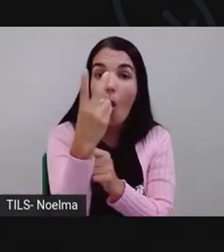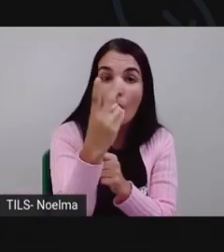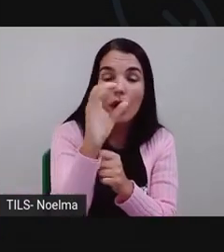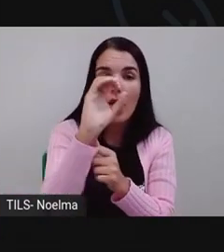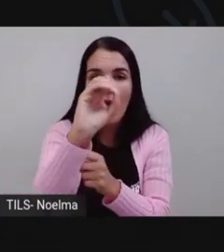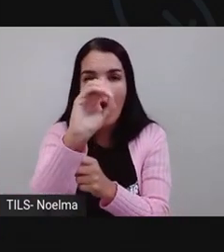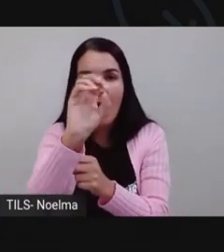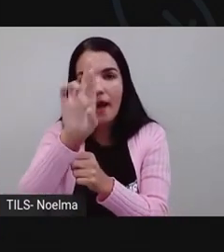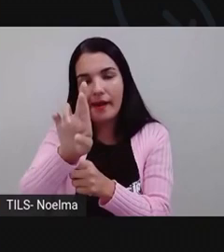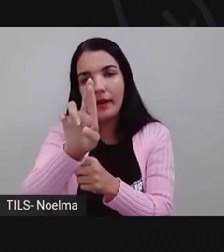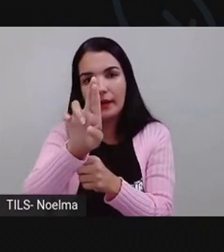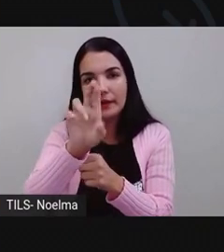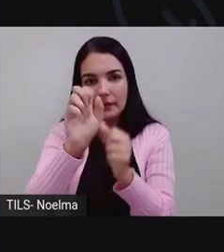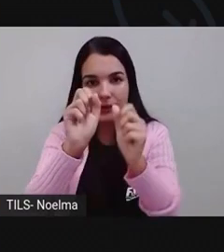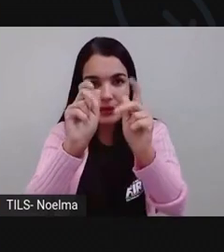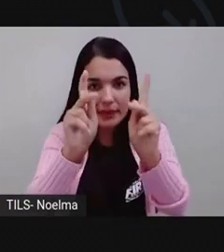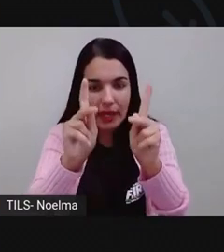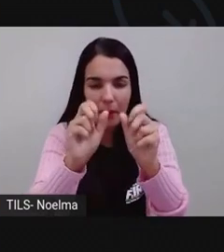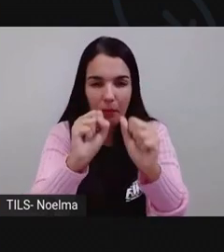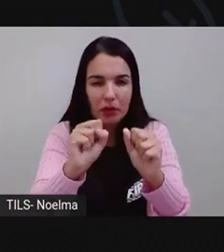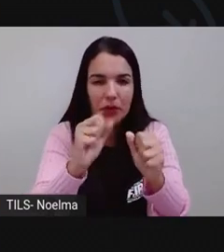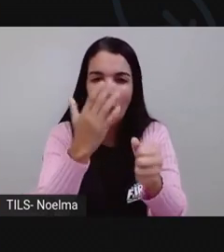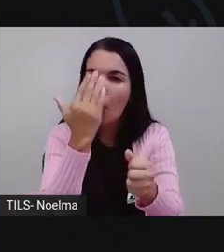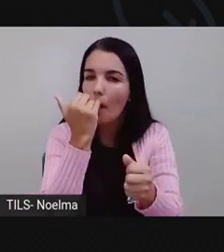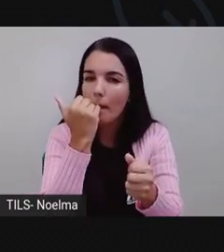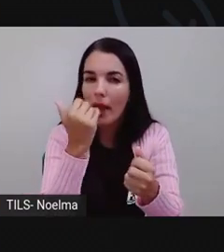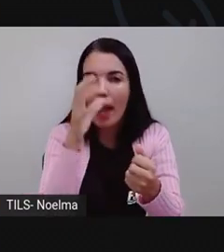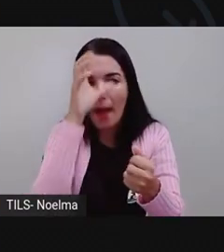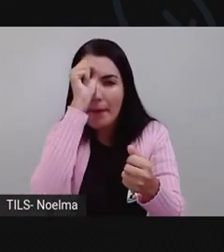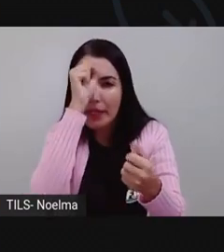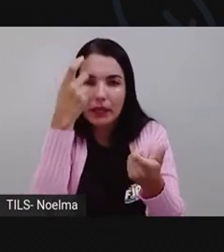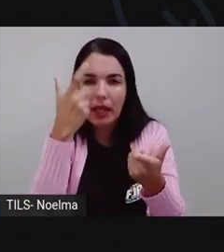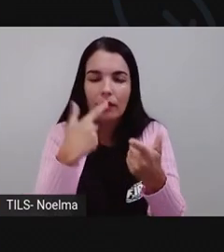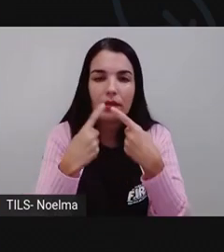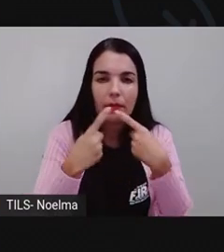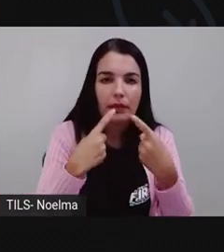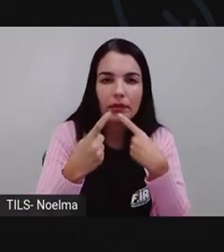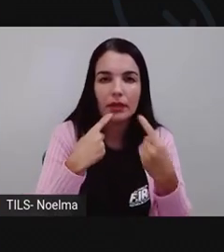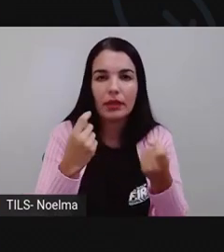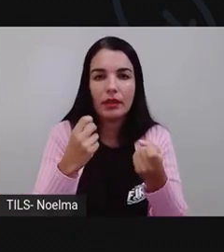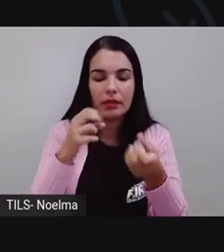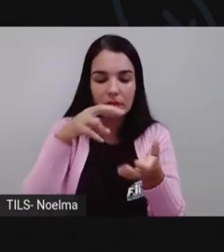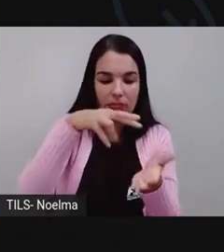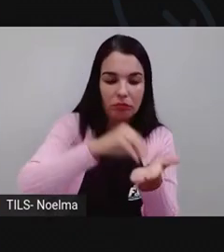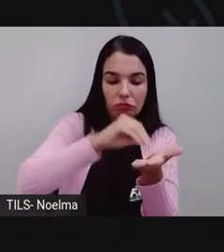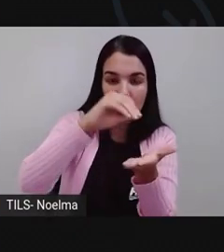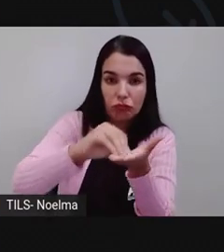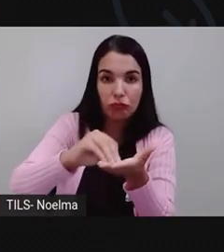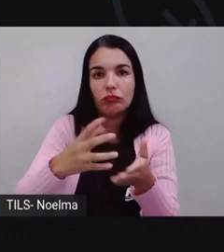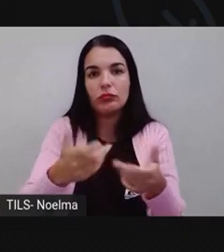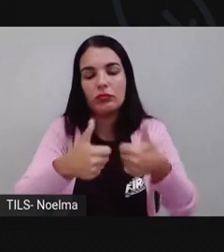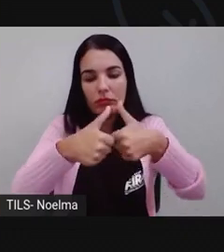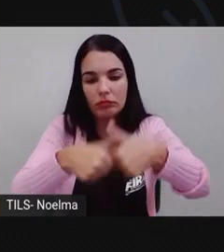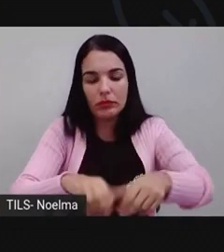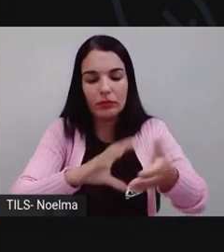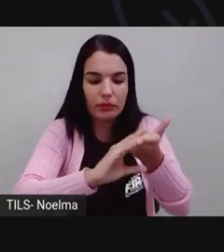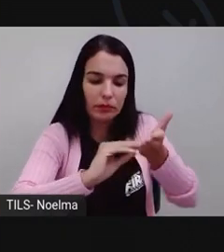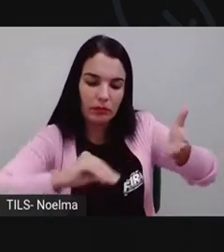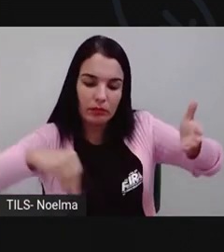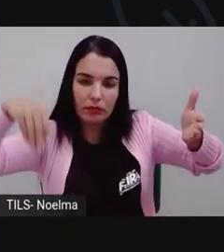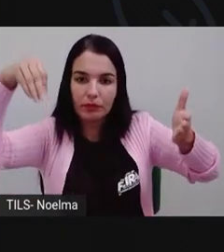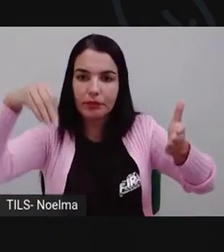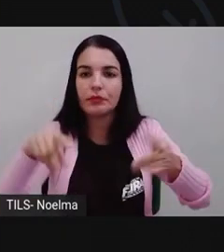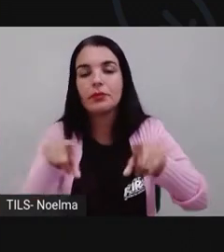ou OR. Poderia ser comer, aprender, debater, compor, certo? Decompor. E